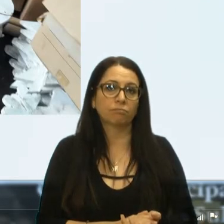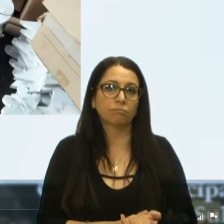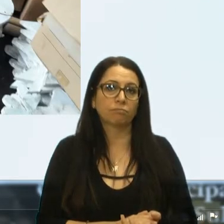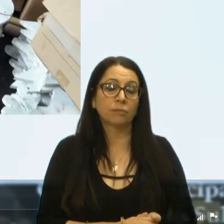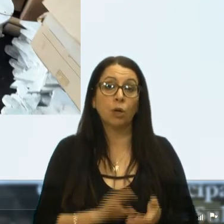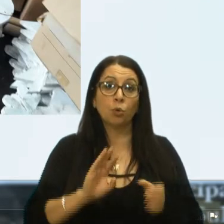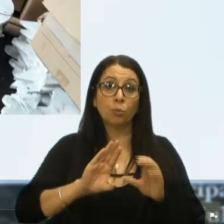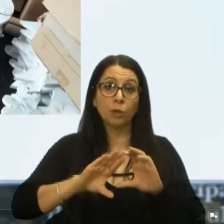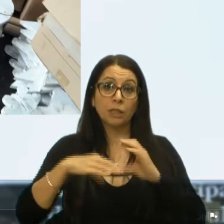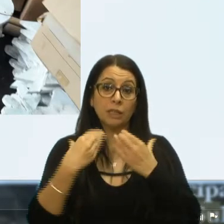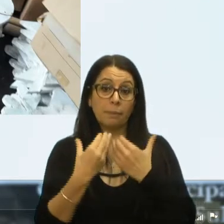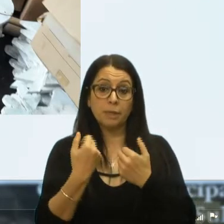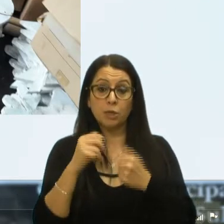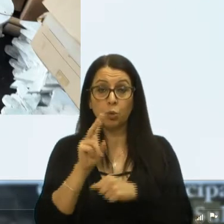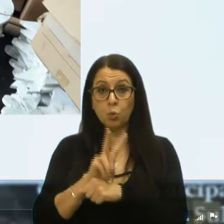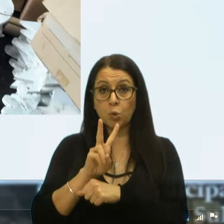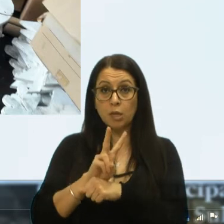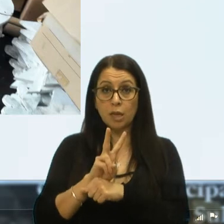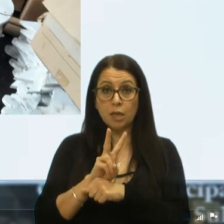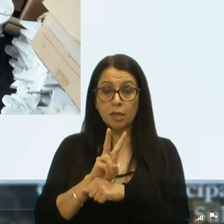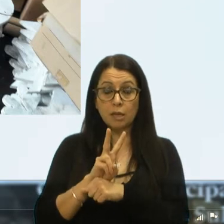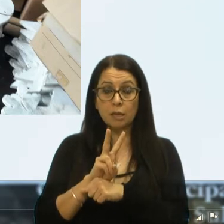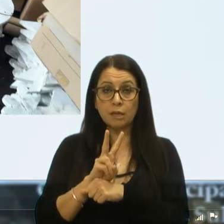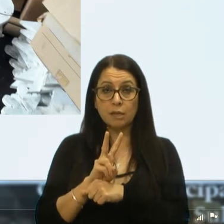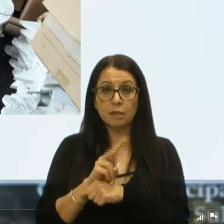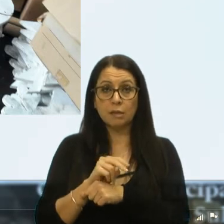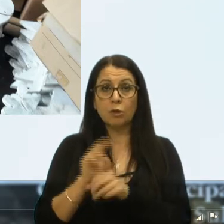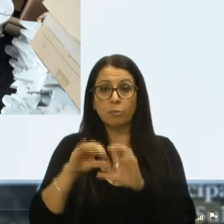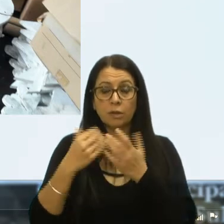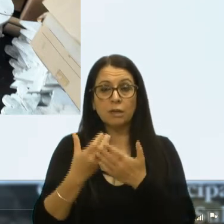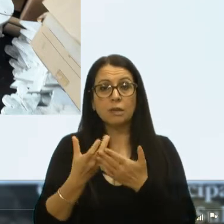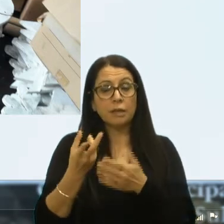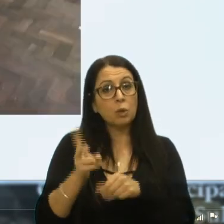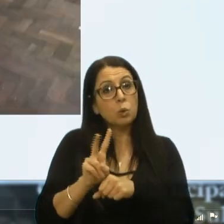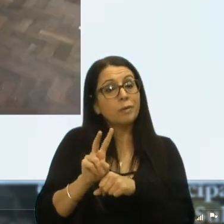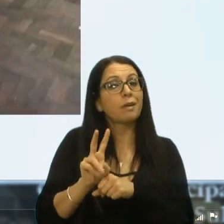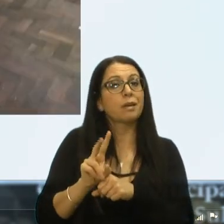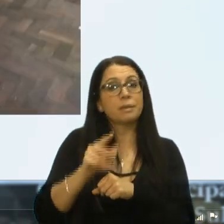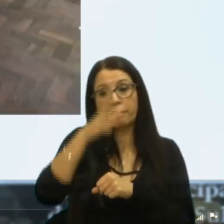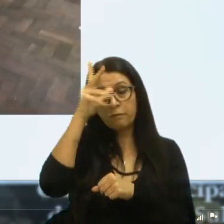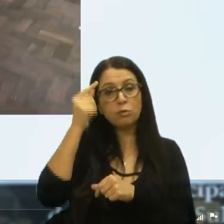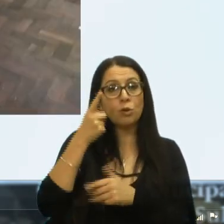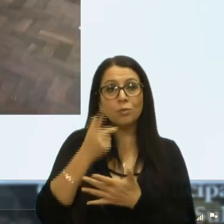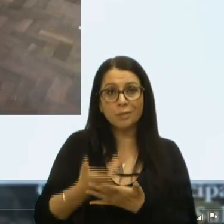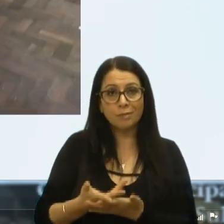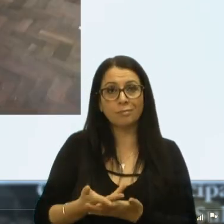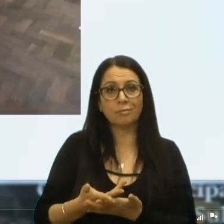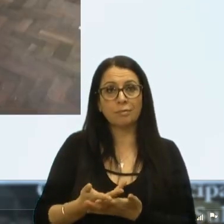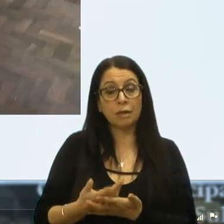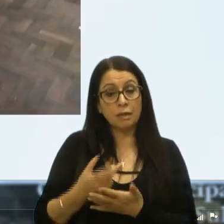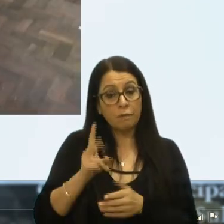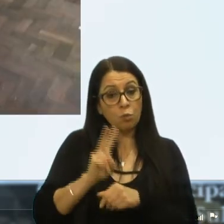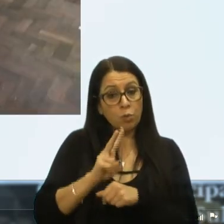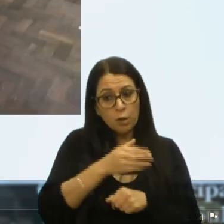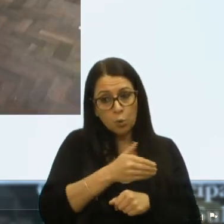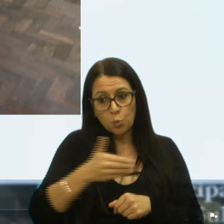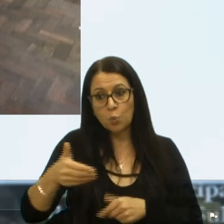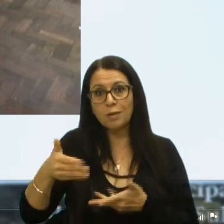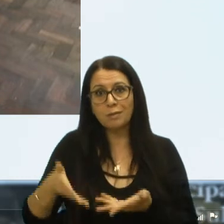comunidade quer cuidar, não tem braços. Para cuidar, a comunidade quer cuidar. Estava cuidando até então.